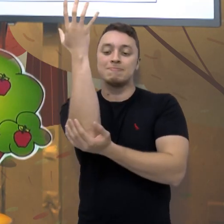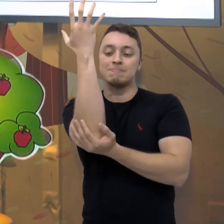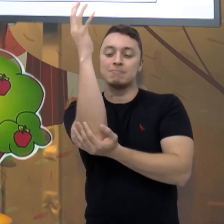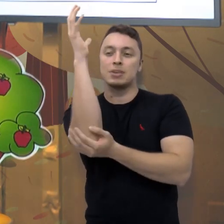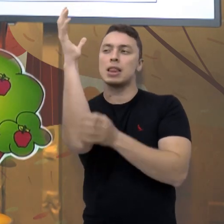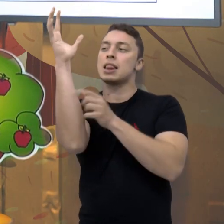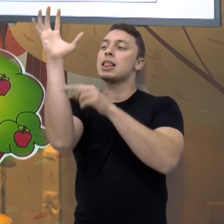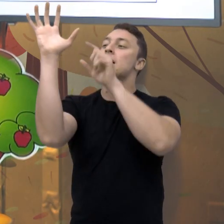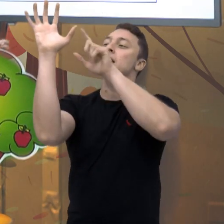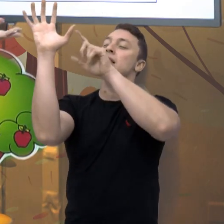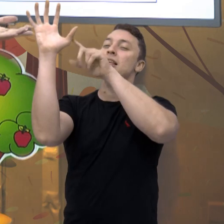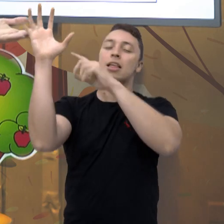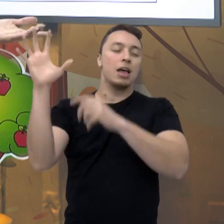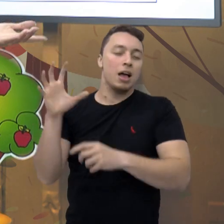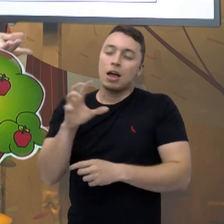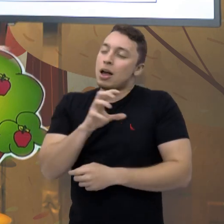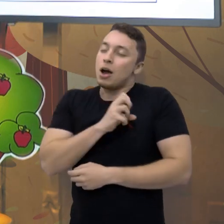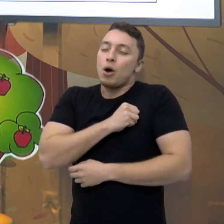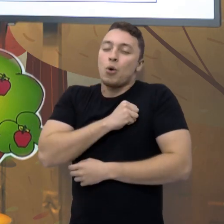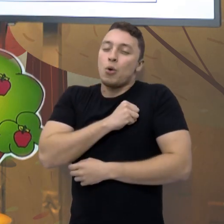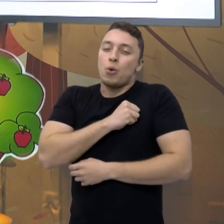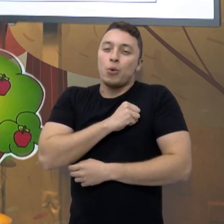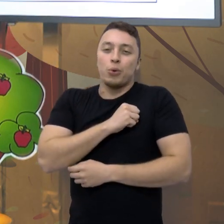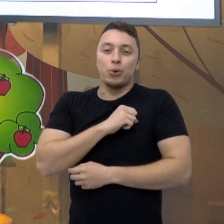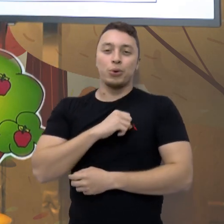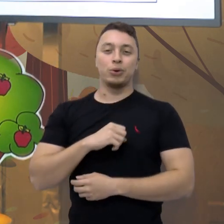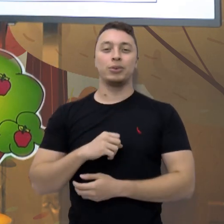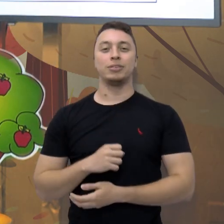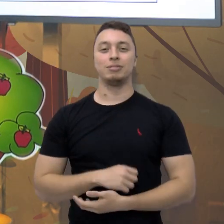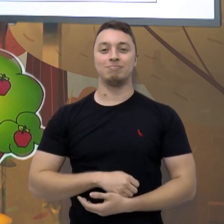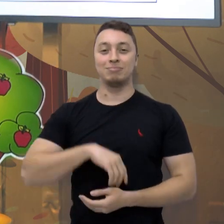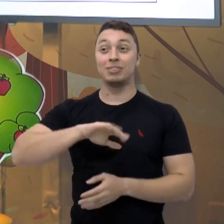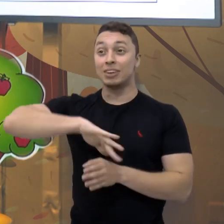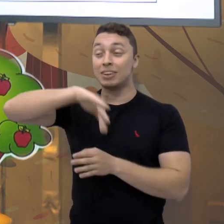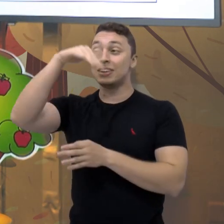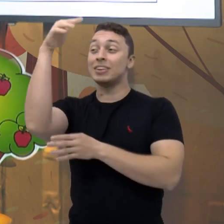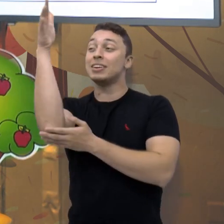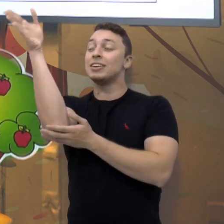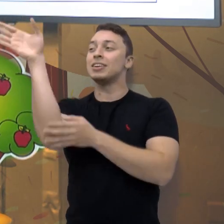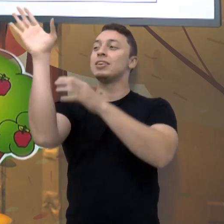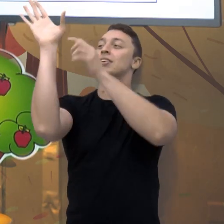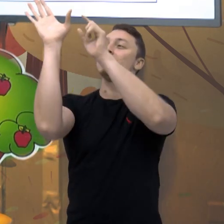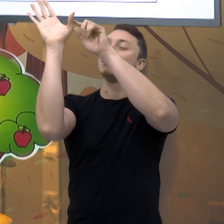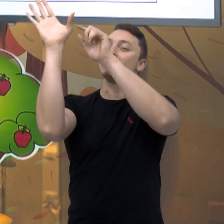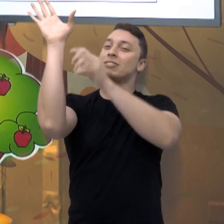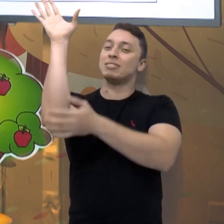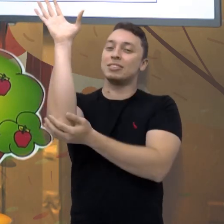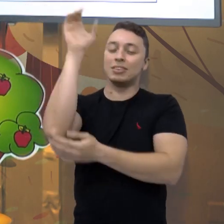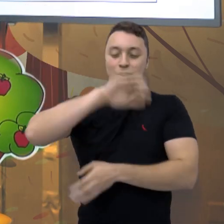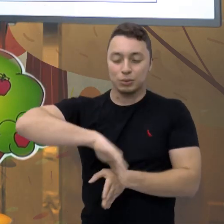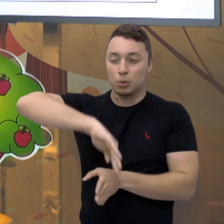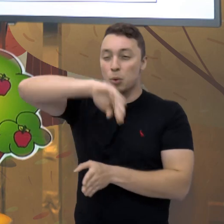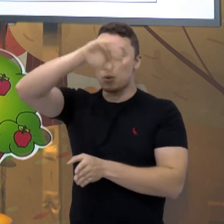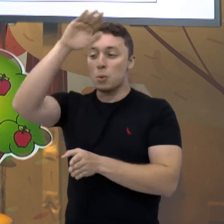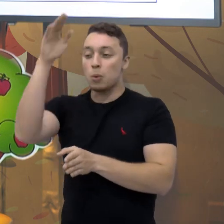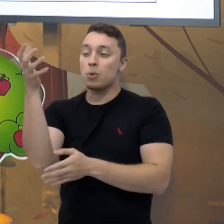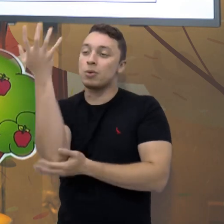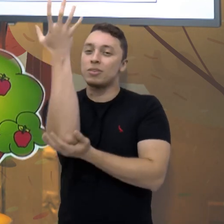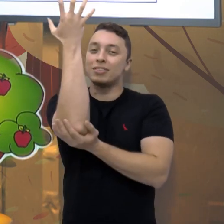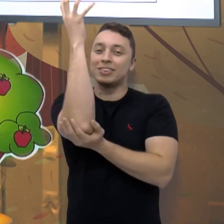galho, ai meu Deus, que amor de galho, o galho na árvore. A árvore na montanha,